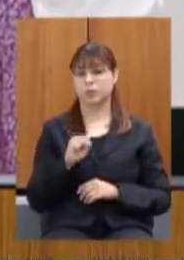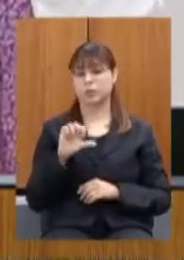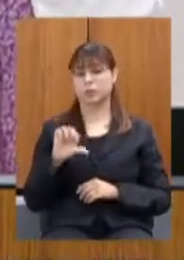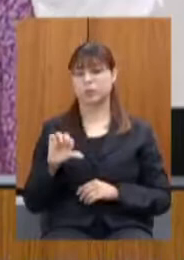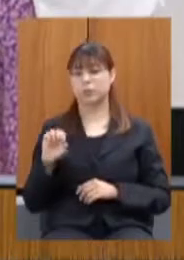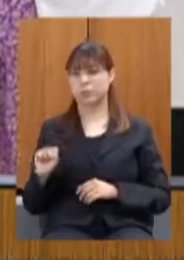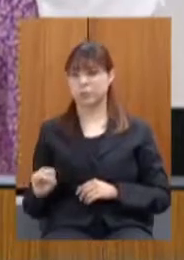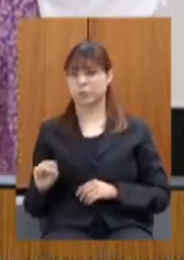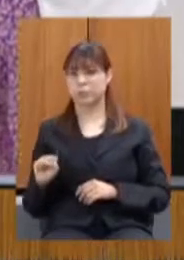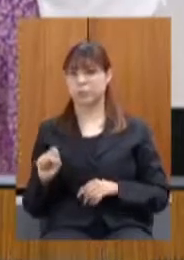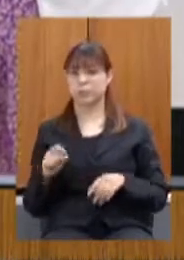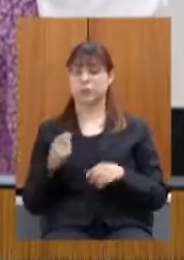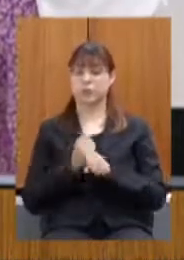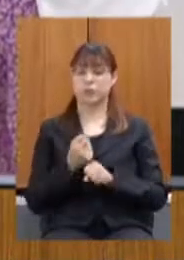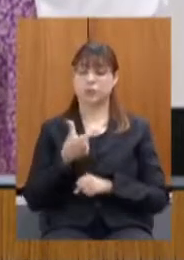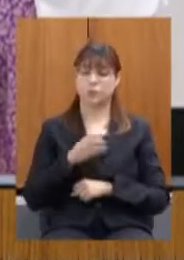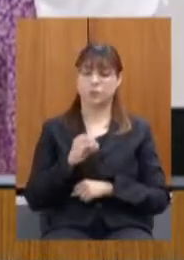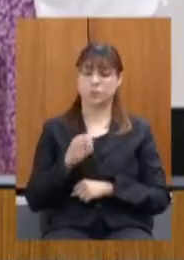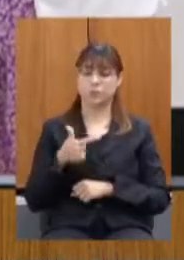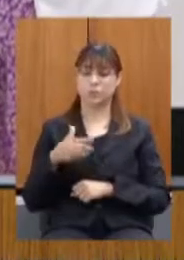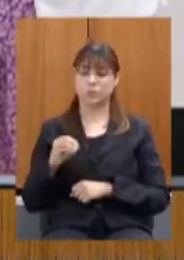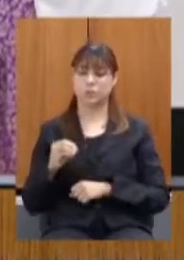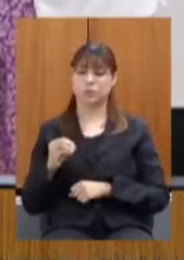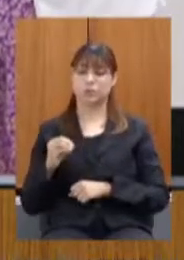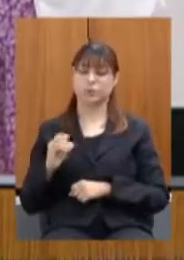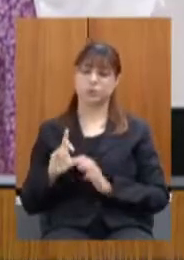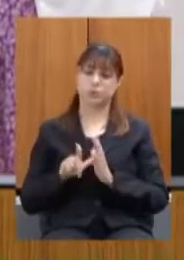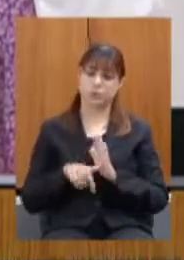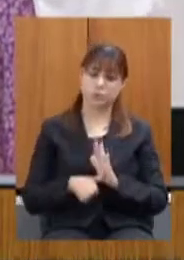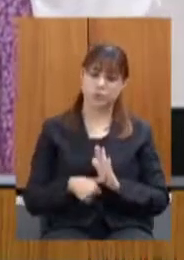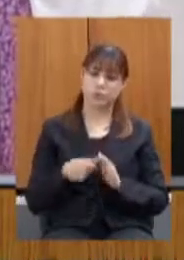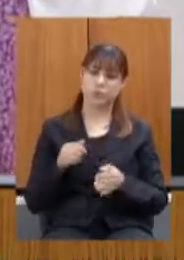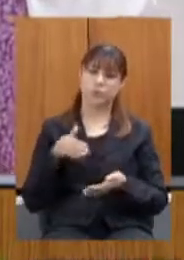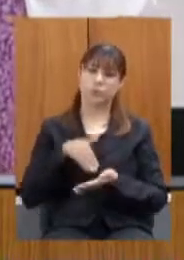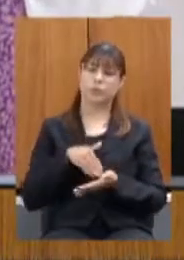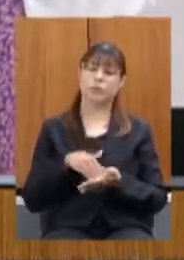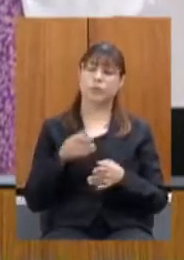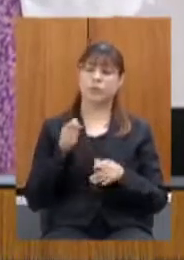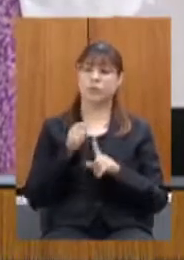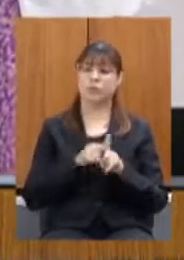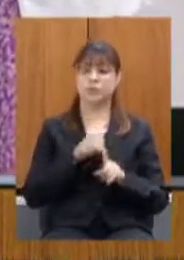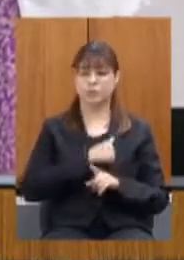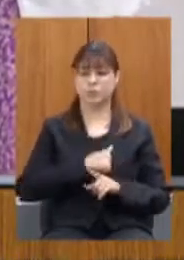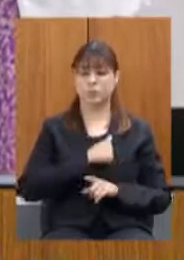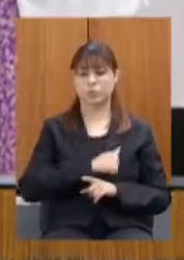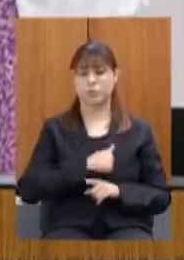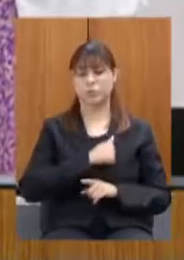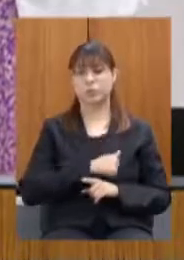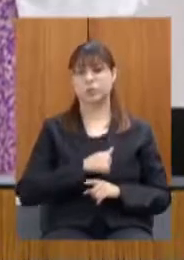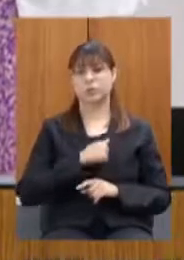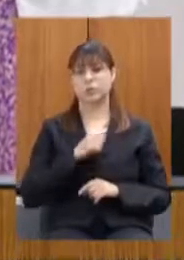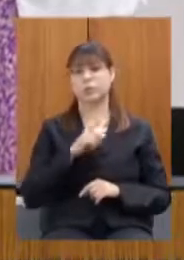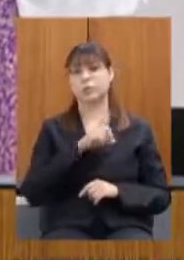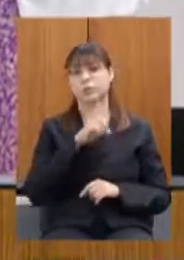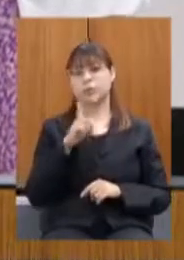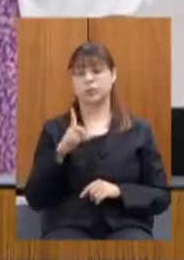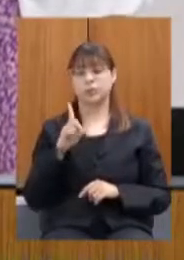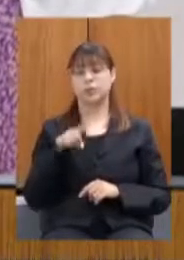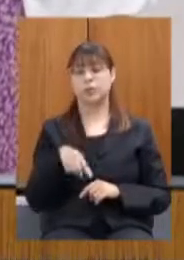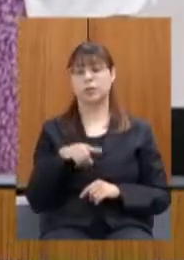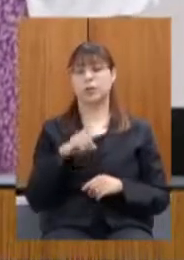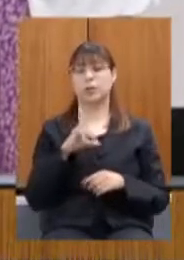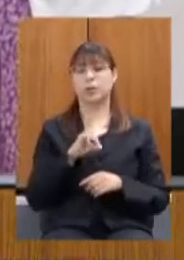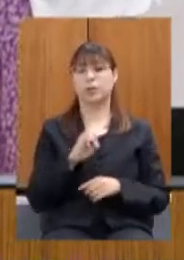47898 de 2020 que prorrogou até o fim de agosto de 2020 a validade de certidão de débitos tributários